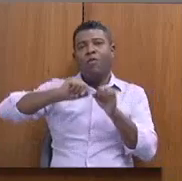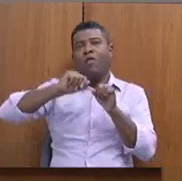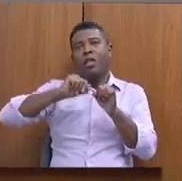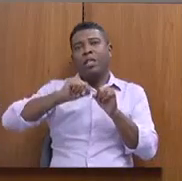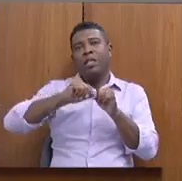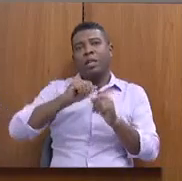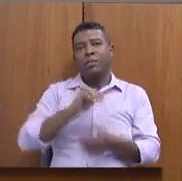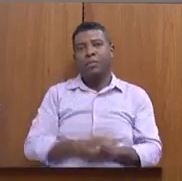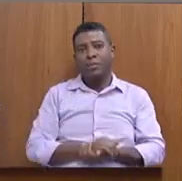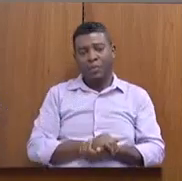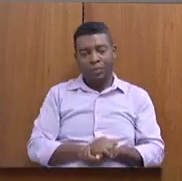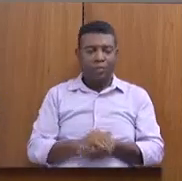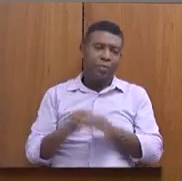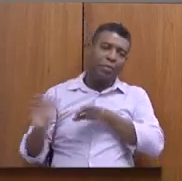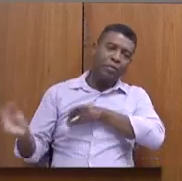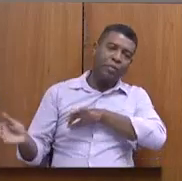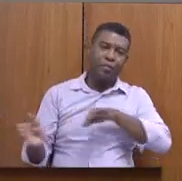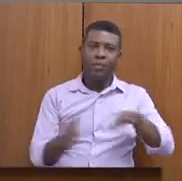indígenas,